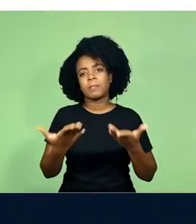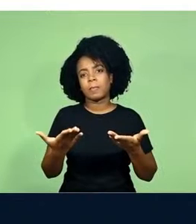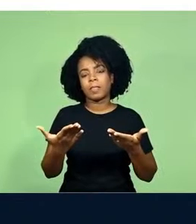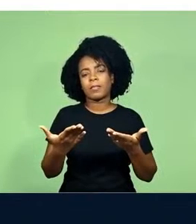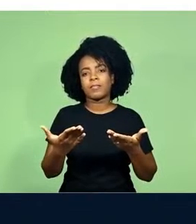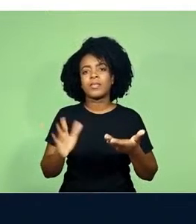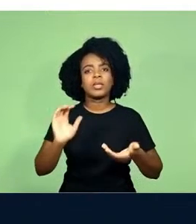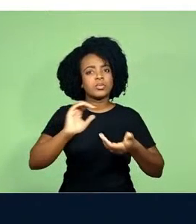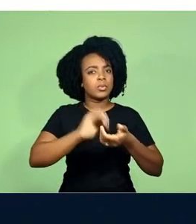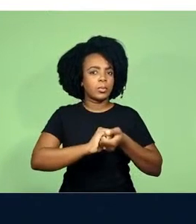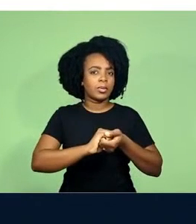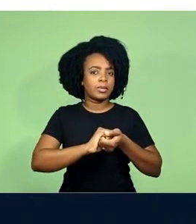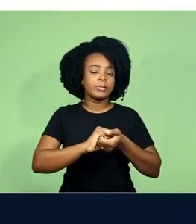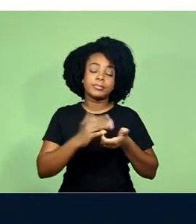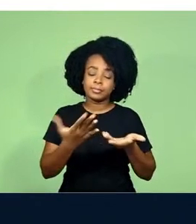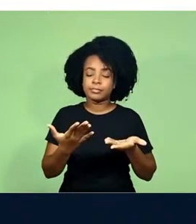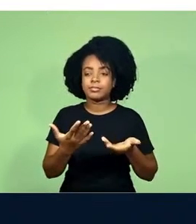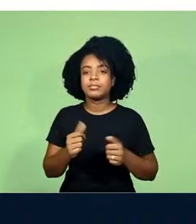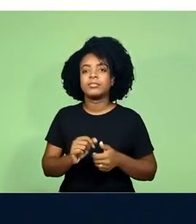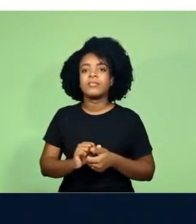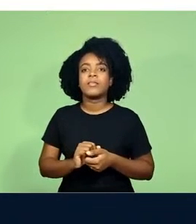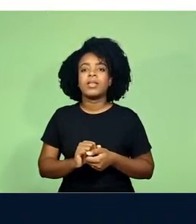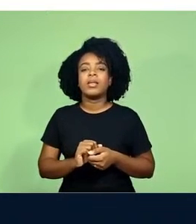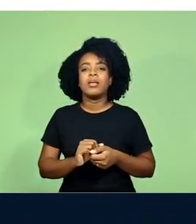sua parceira, sua companheira,